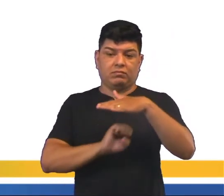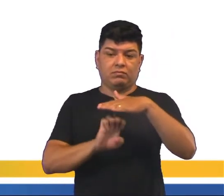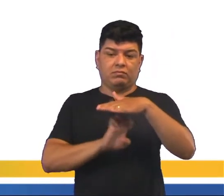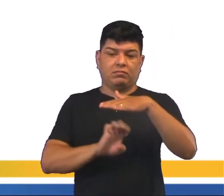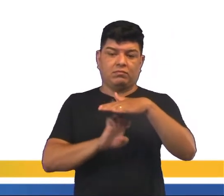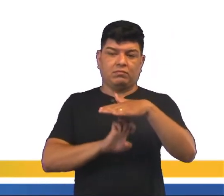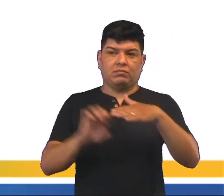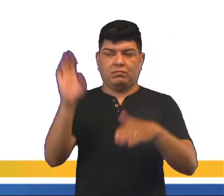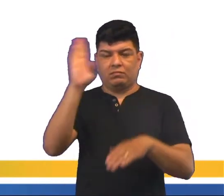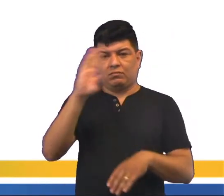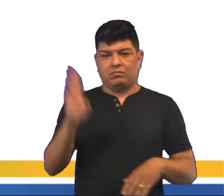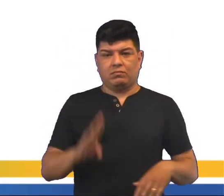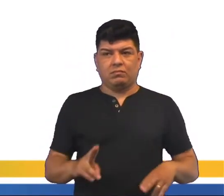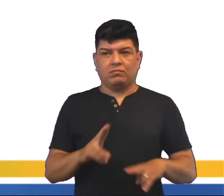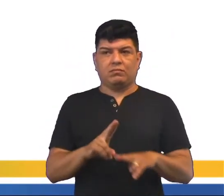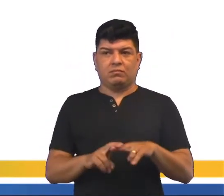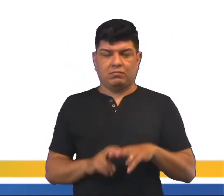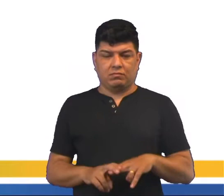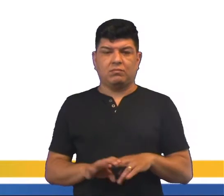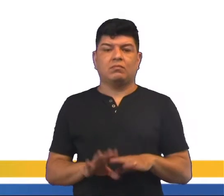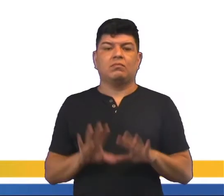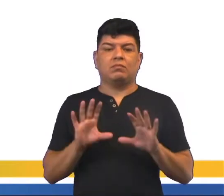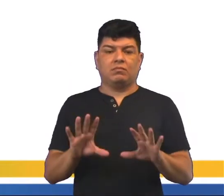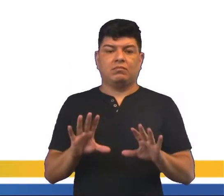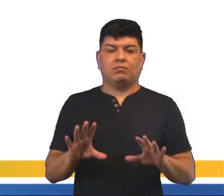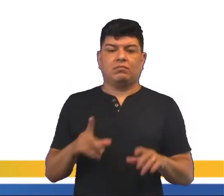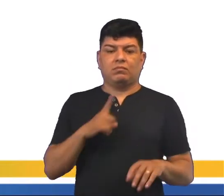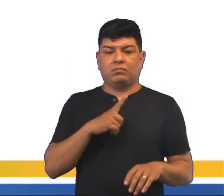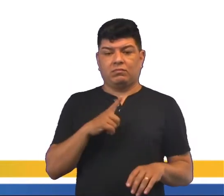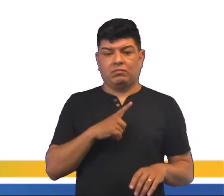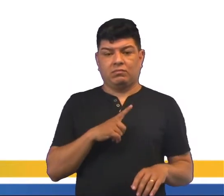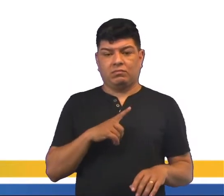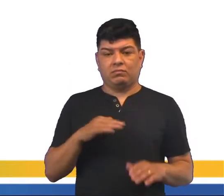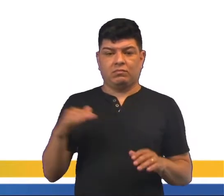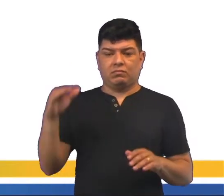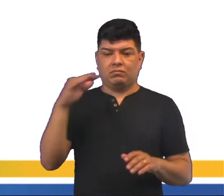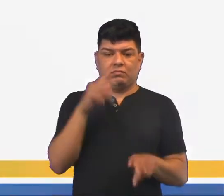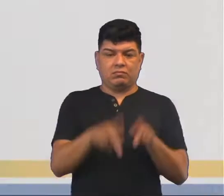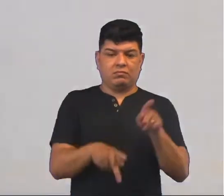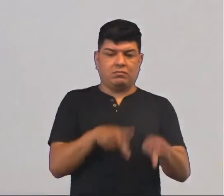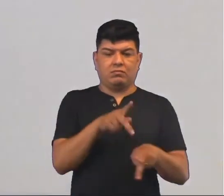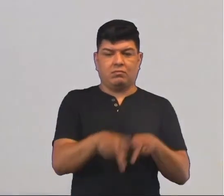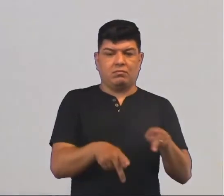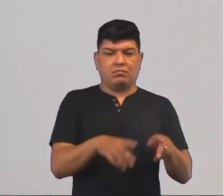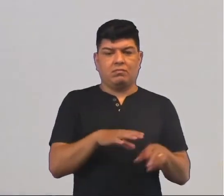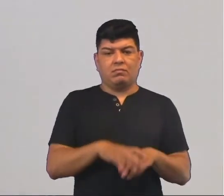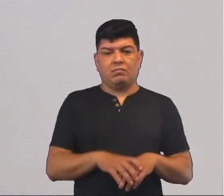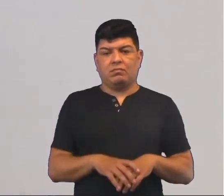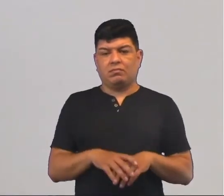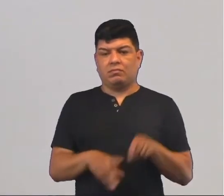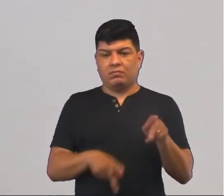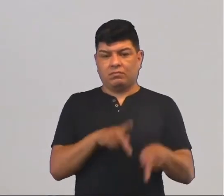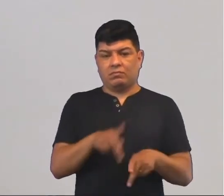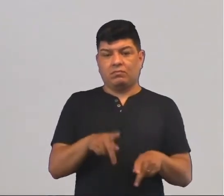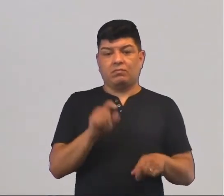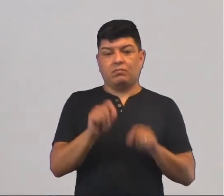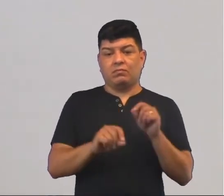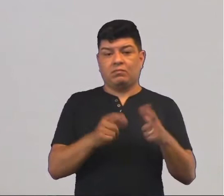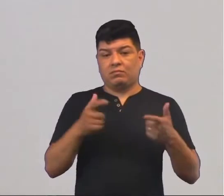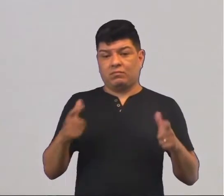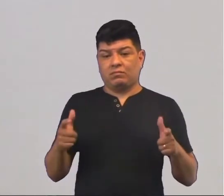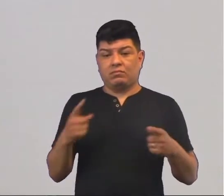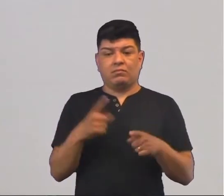do Brasil. Então, a tendência é que, além de eles terem uma elevada população, a população lá vai ser